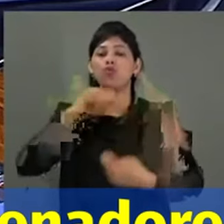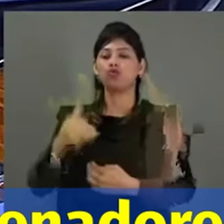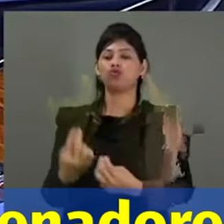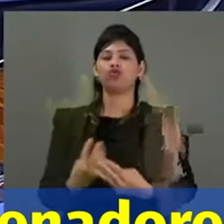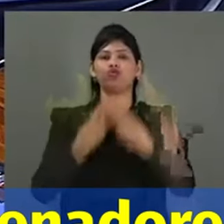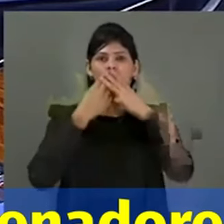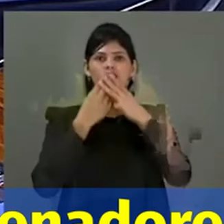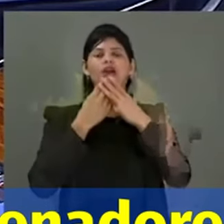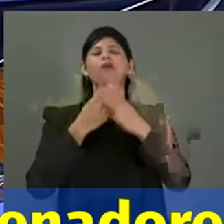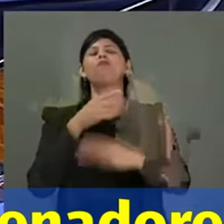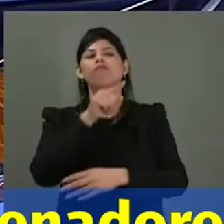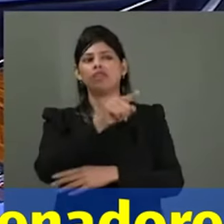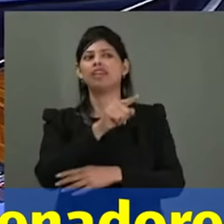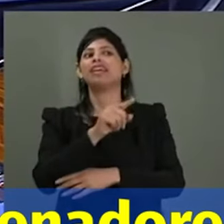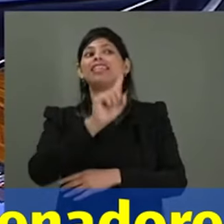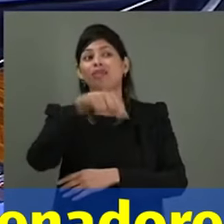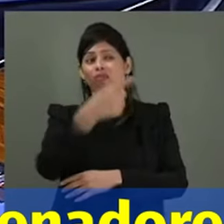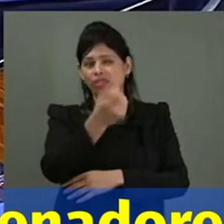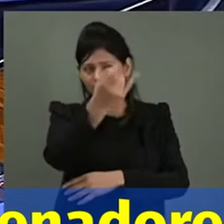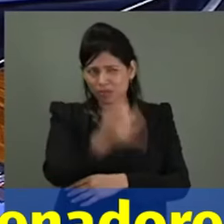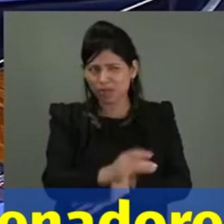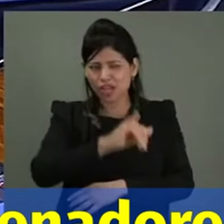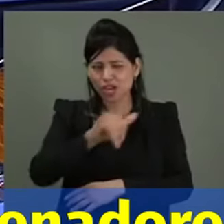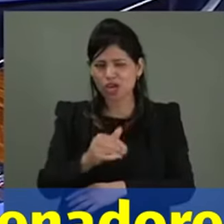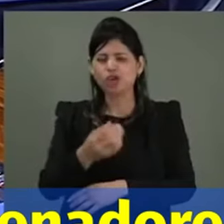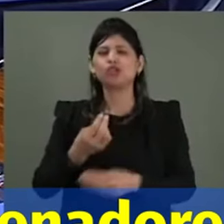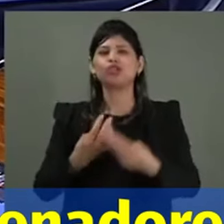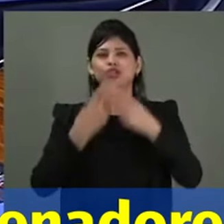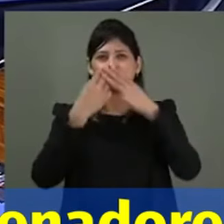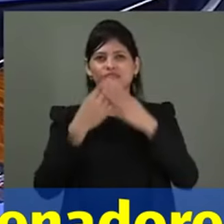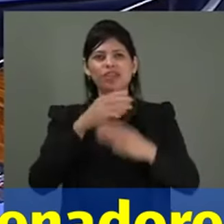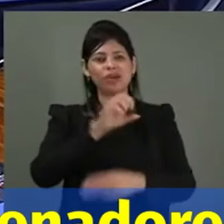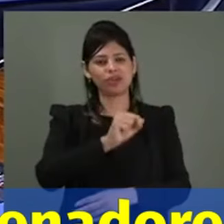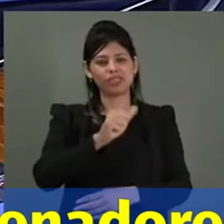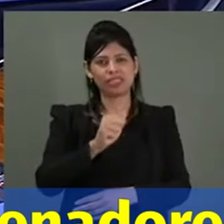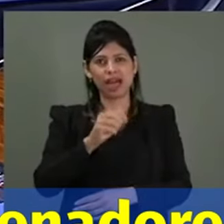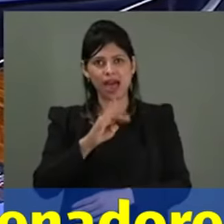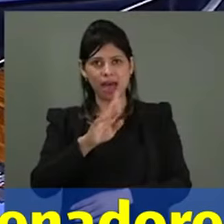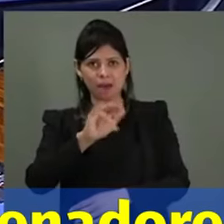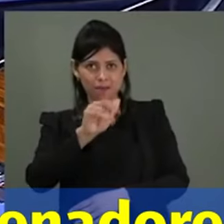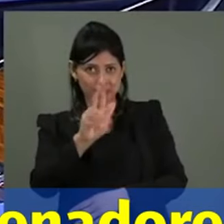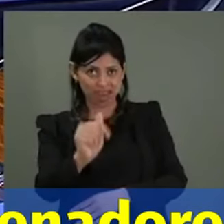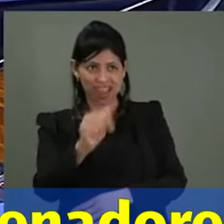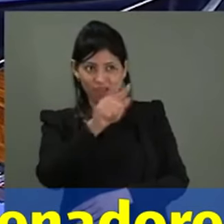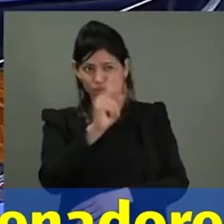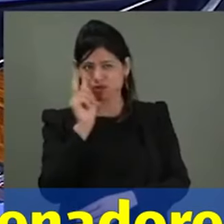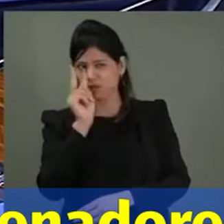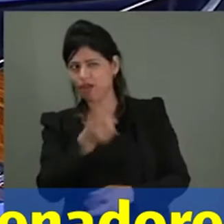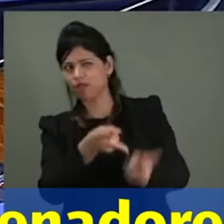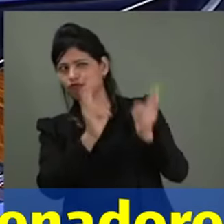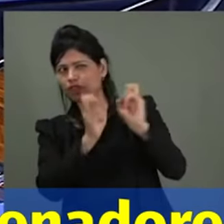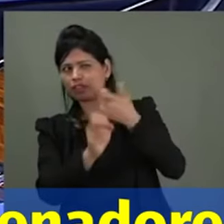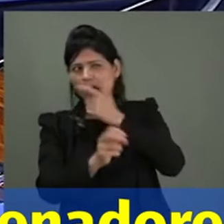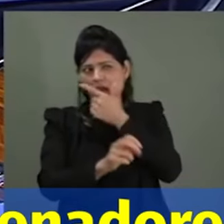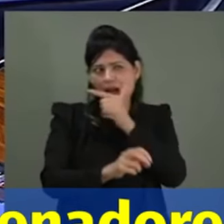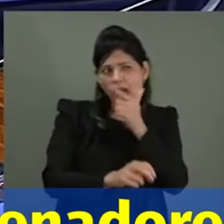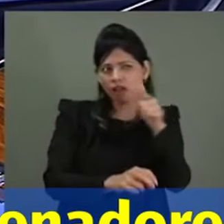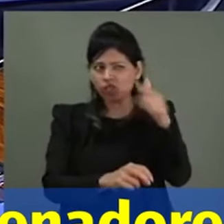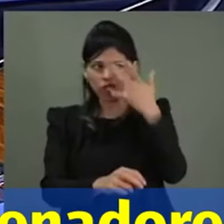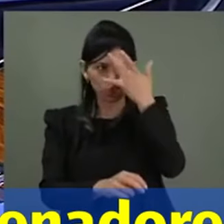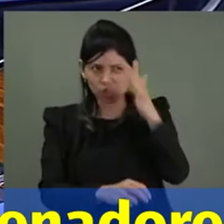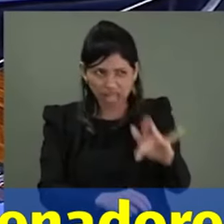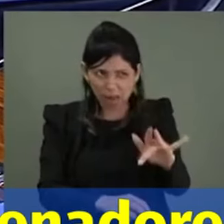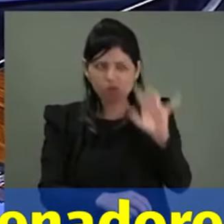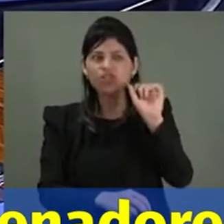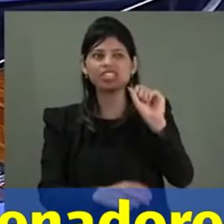Depois você explica a eles o que é judeu sabra, e que eles não sabem, eu estou vendo que eles estão rindo assim, porque eles não sabem o que é. E depois Vossa Excelência explica, porque